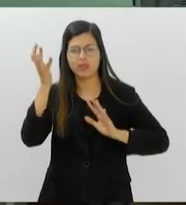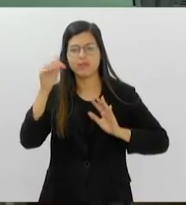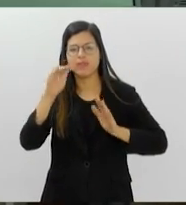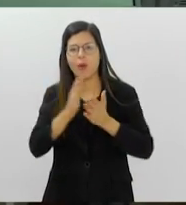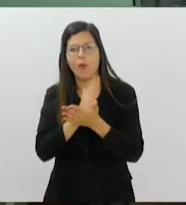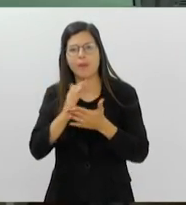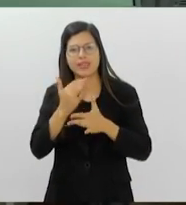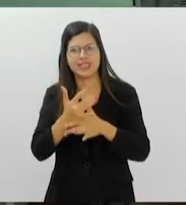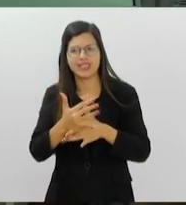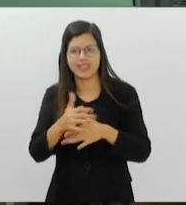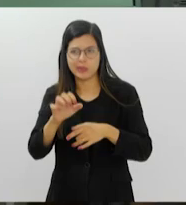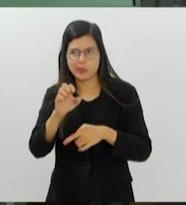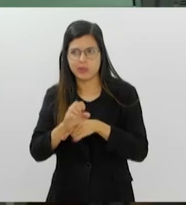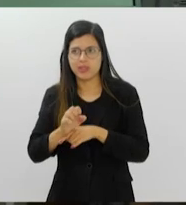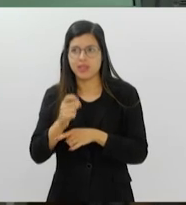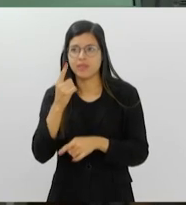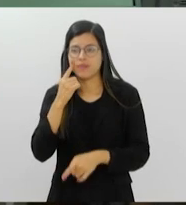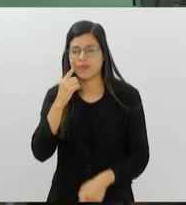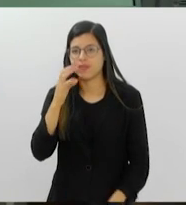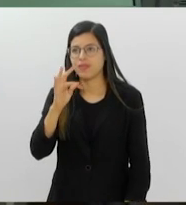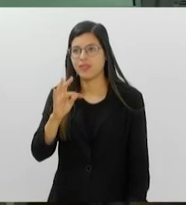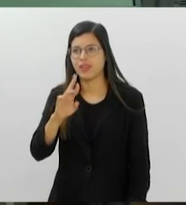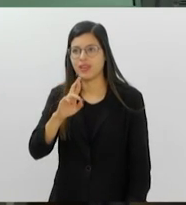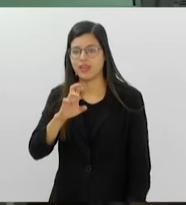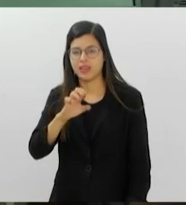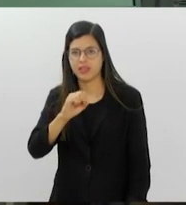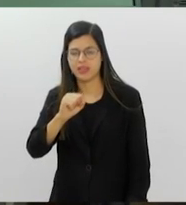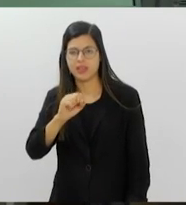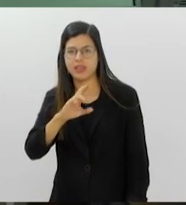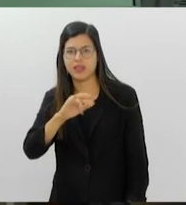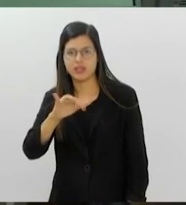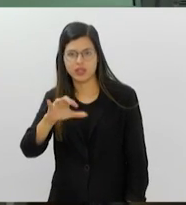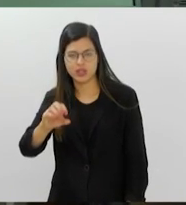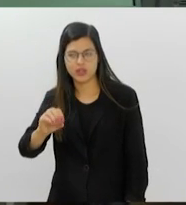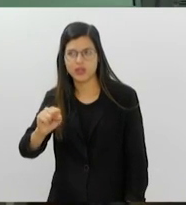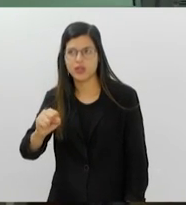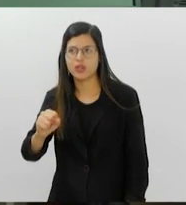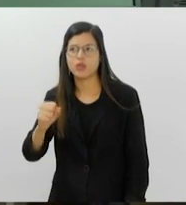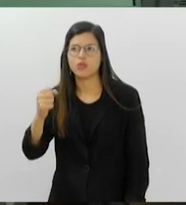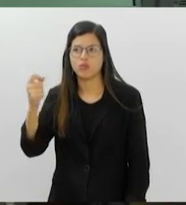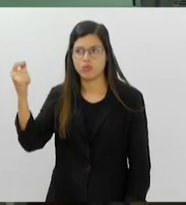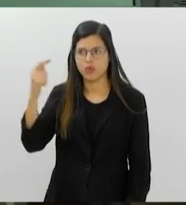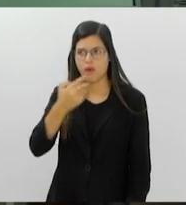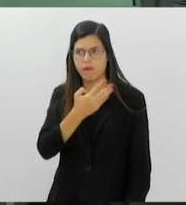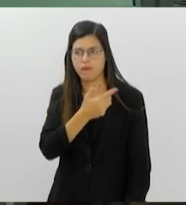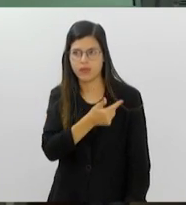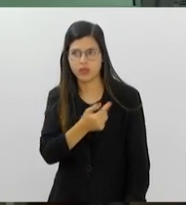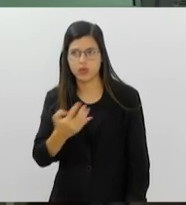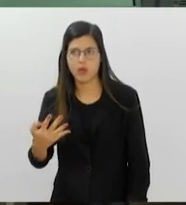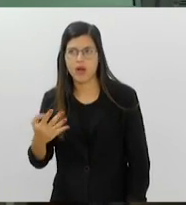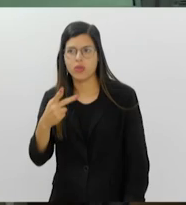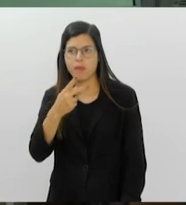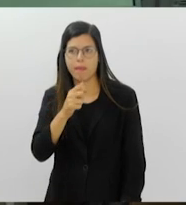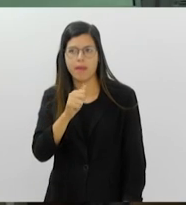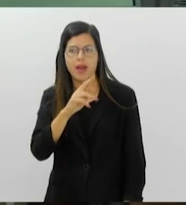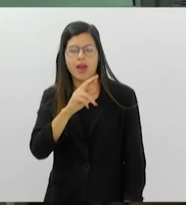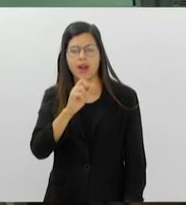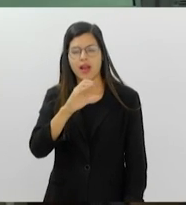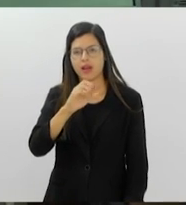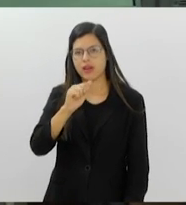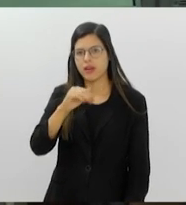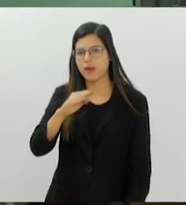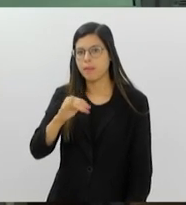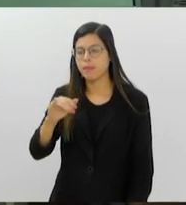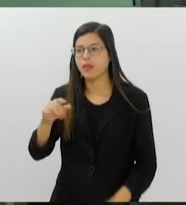Aqui na tela você vê aí três rios, com sol 24 graus nesse momento, céu limpo, Paracambi também com sol, céu limpo